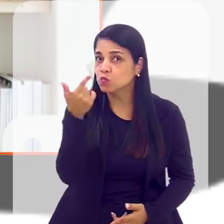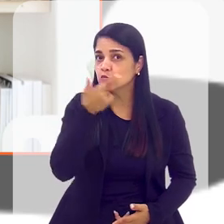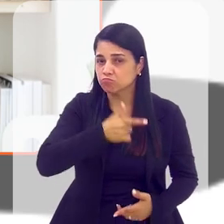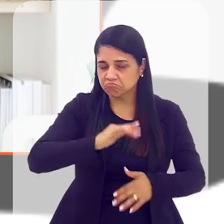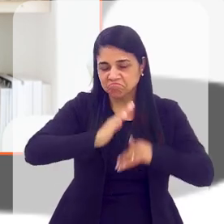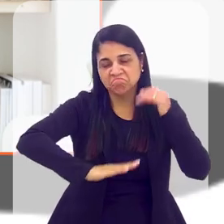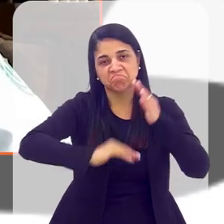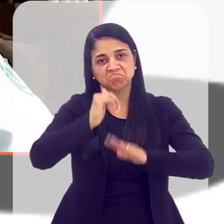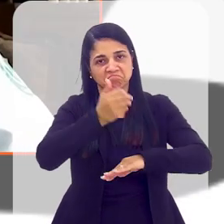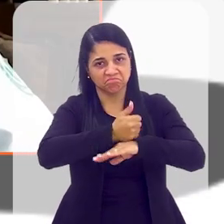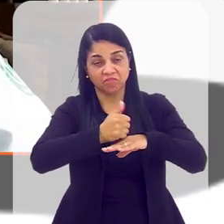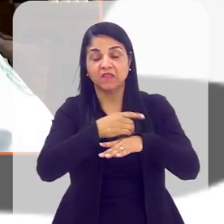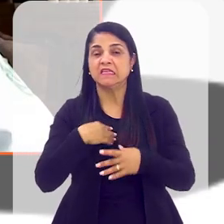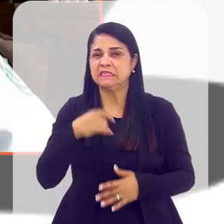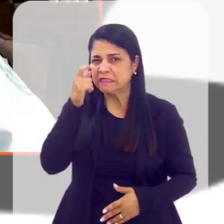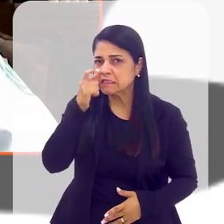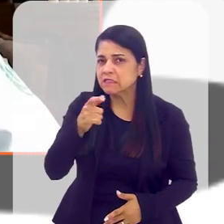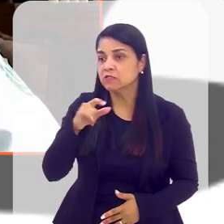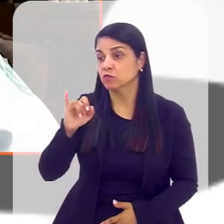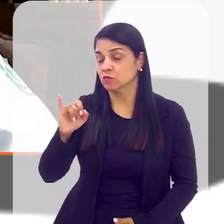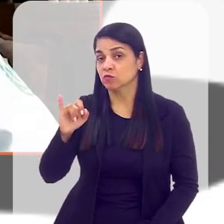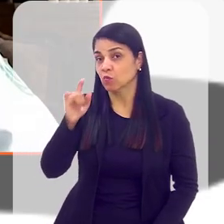Outra coisa interessante, quando nós fizemos o hospital